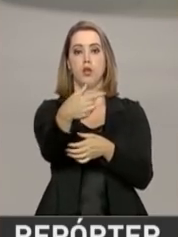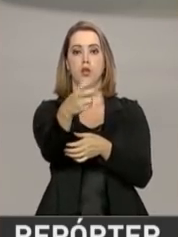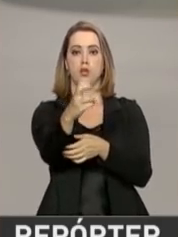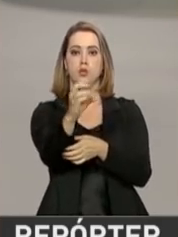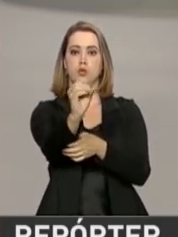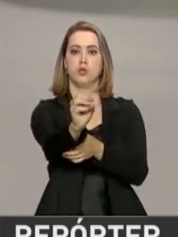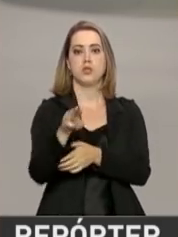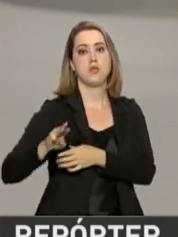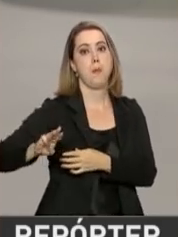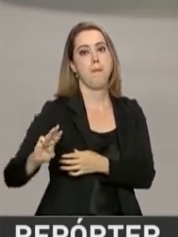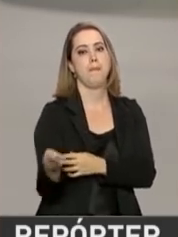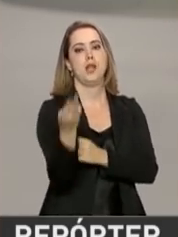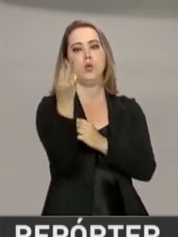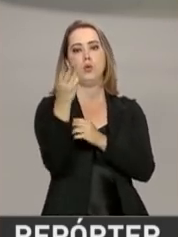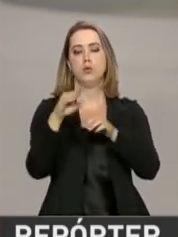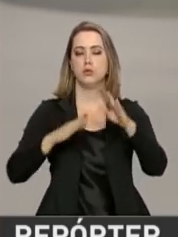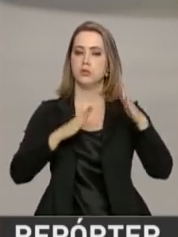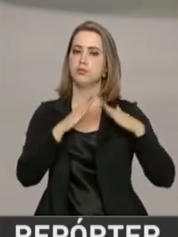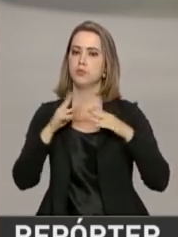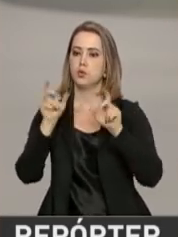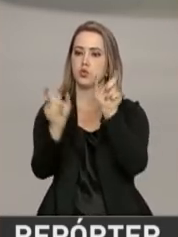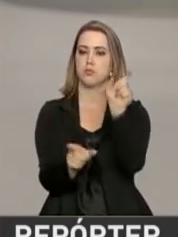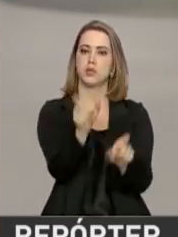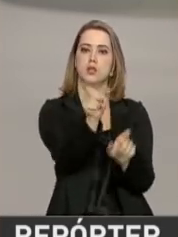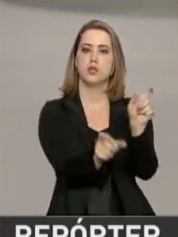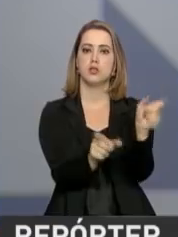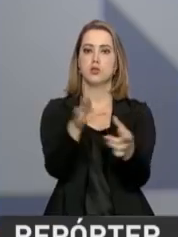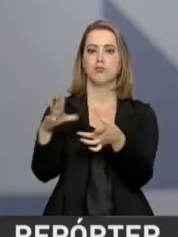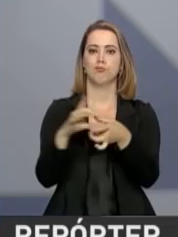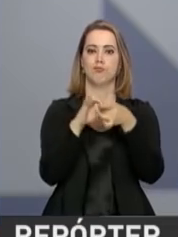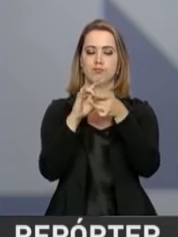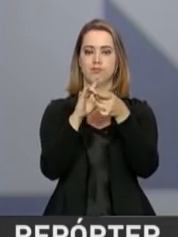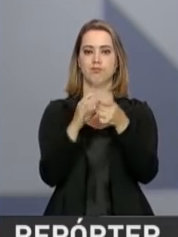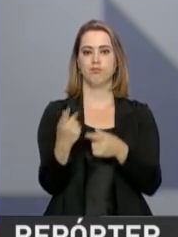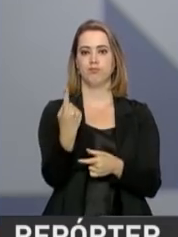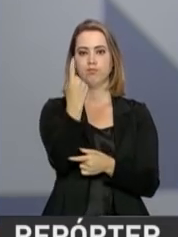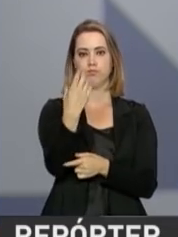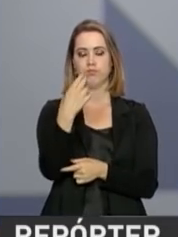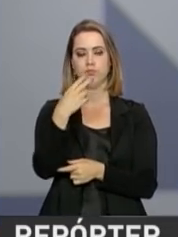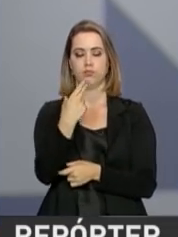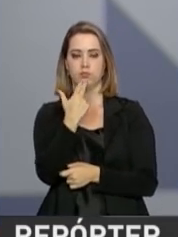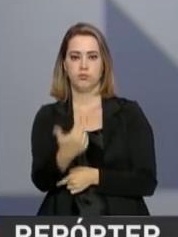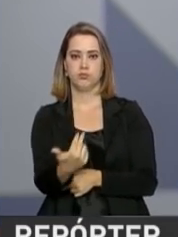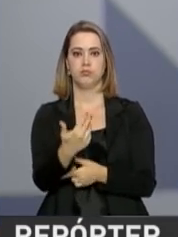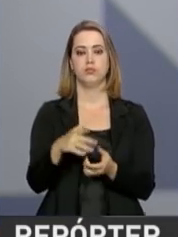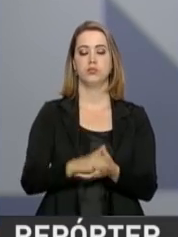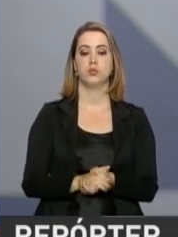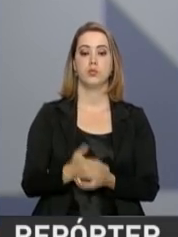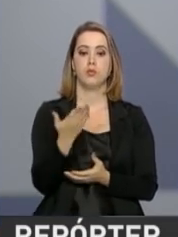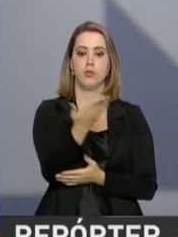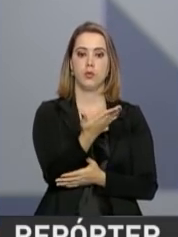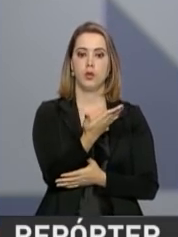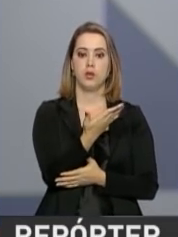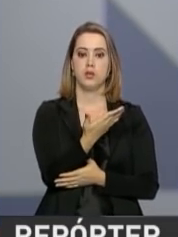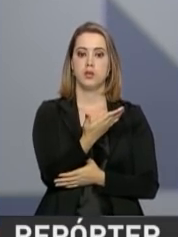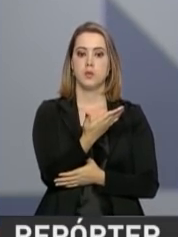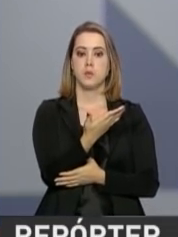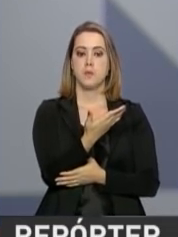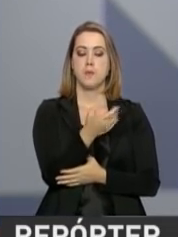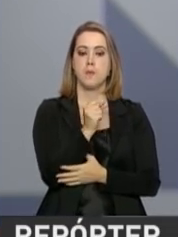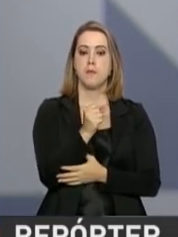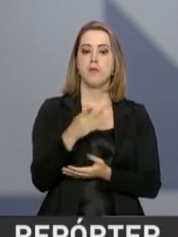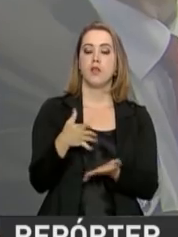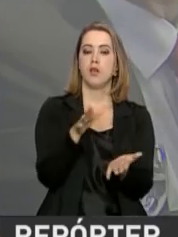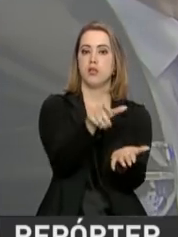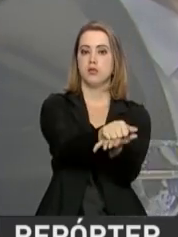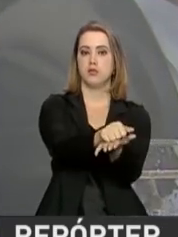milhões de pessoas unidas pelo idioma. A presença na conferência do português António Guterres, que assume o